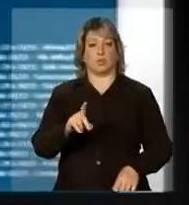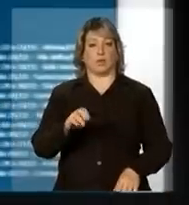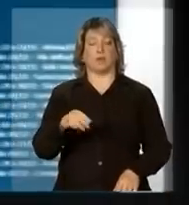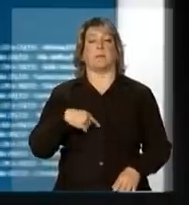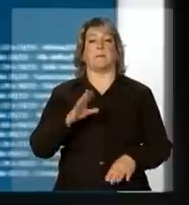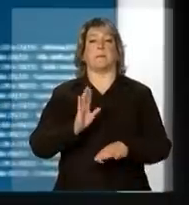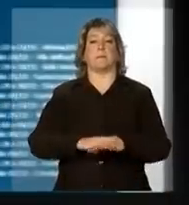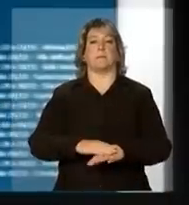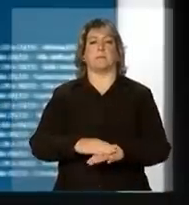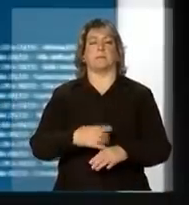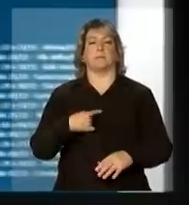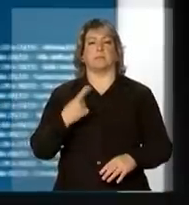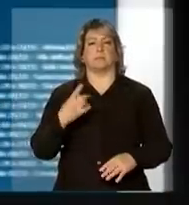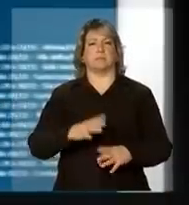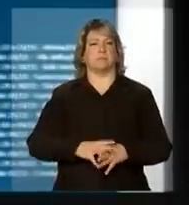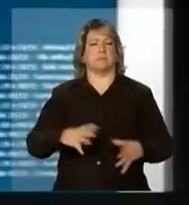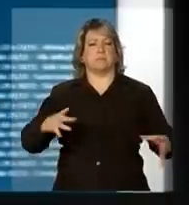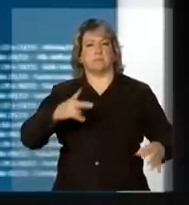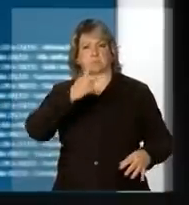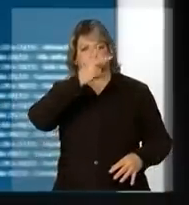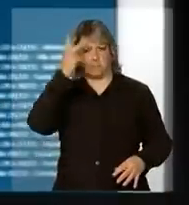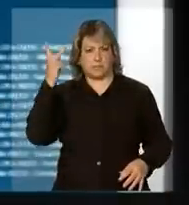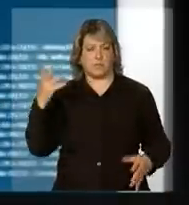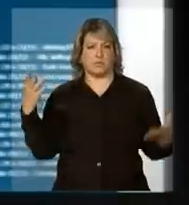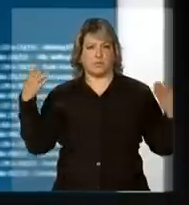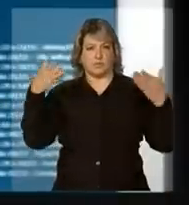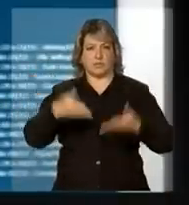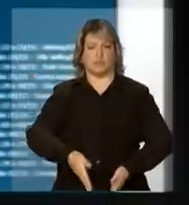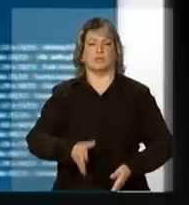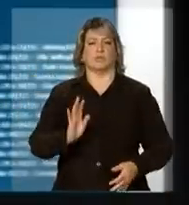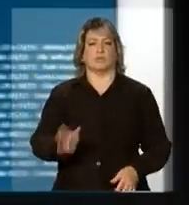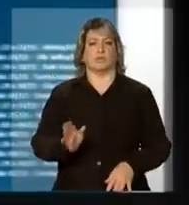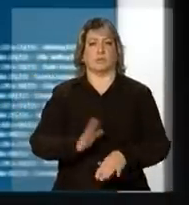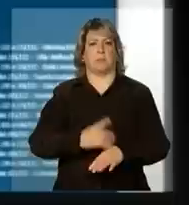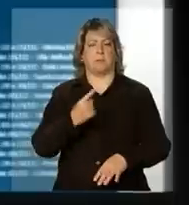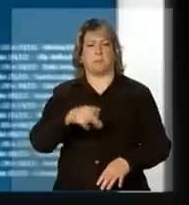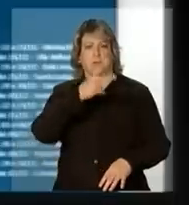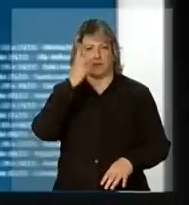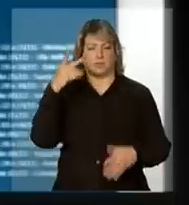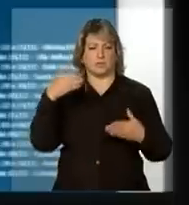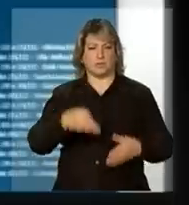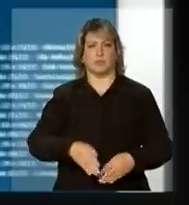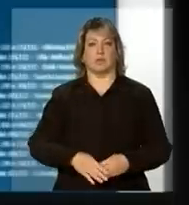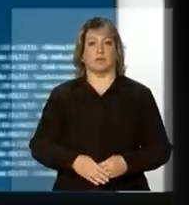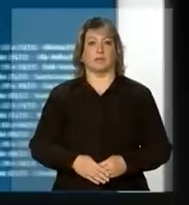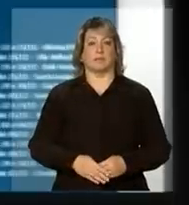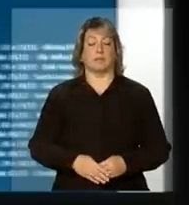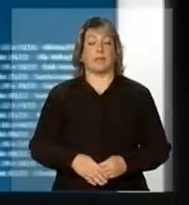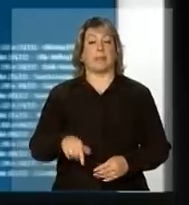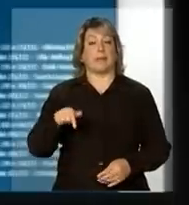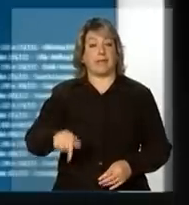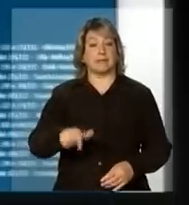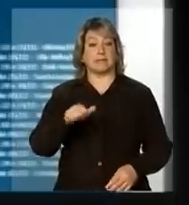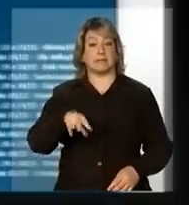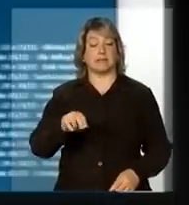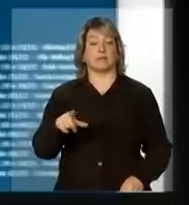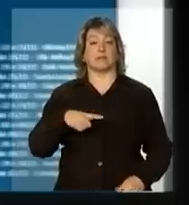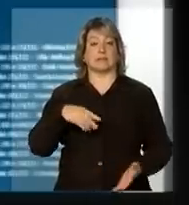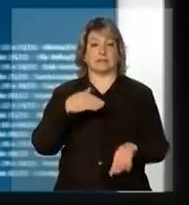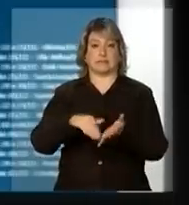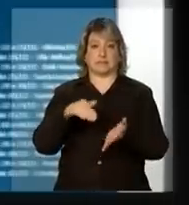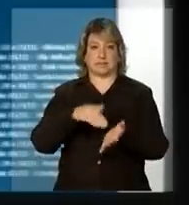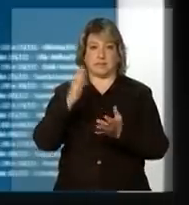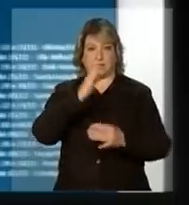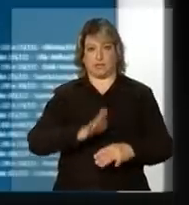participaram desses simulados. E, esse ano, a Secretaria Nacional de Defesa